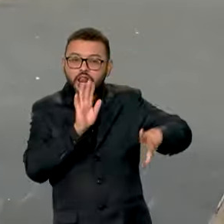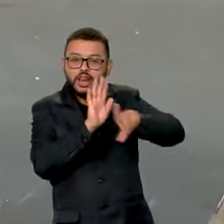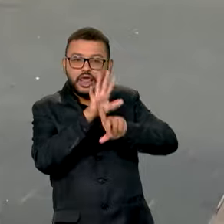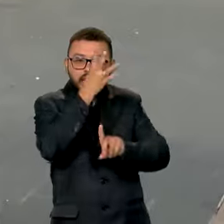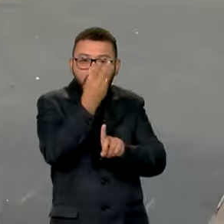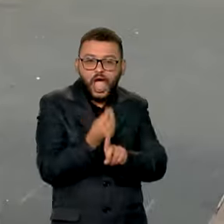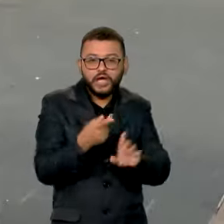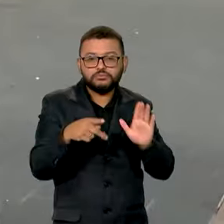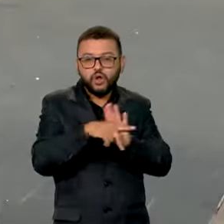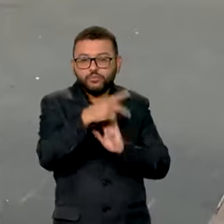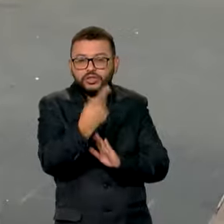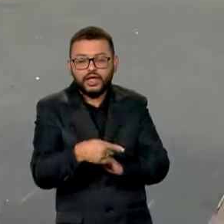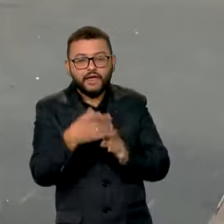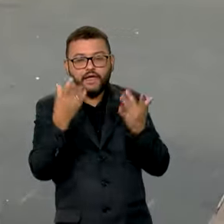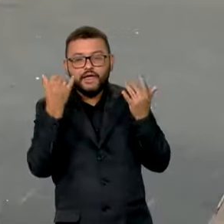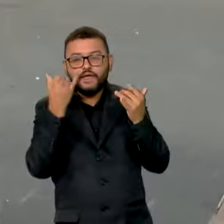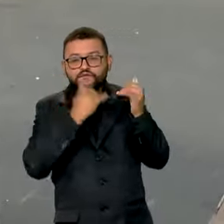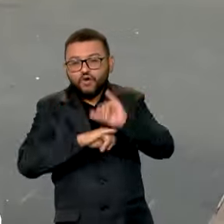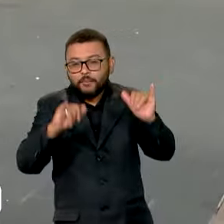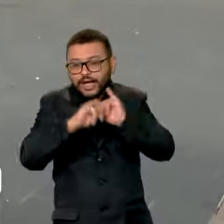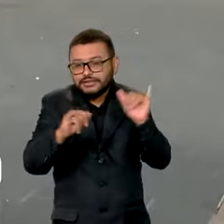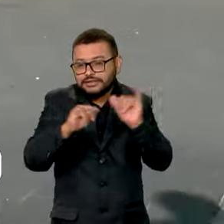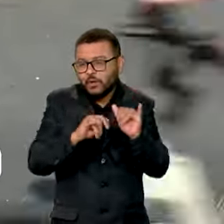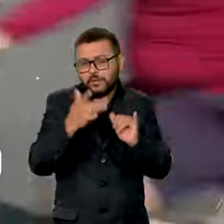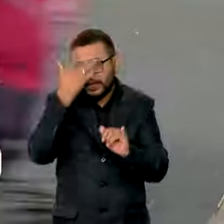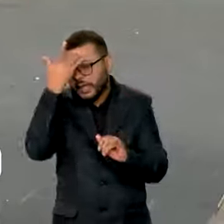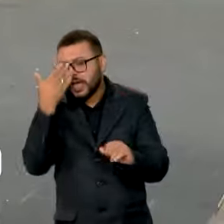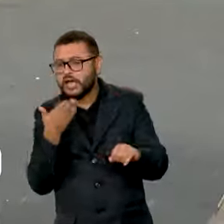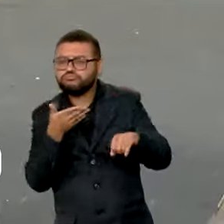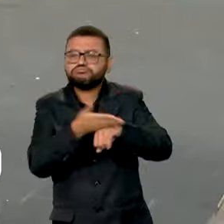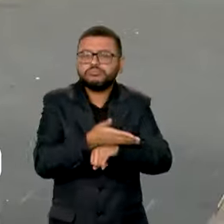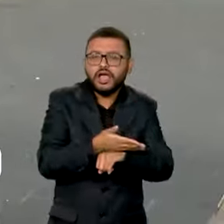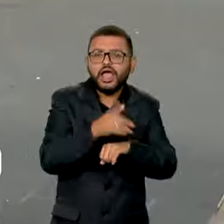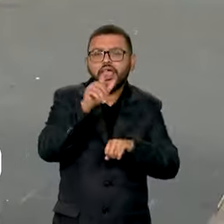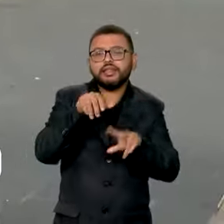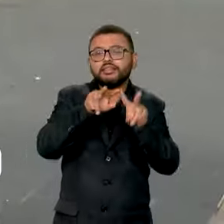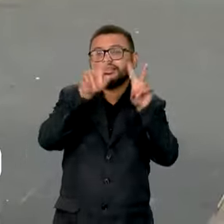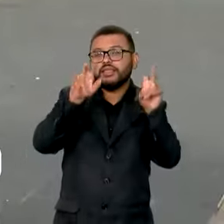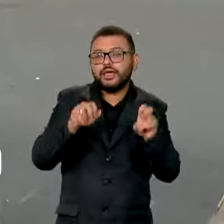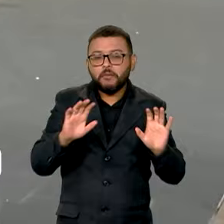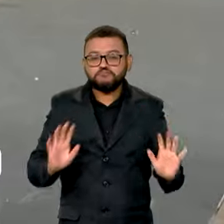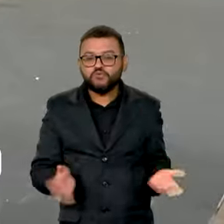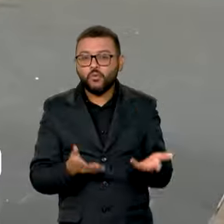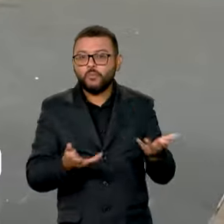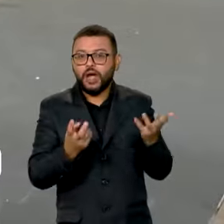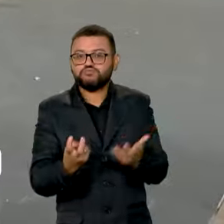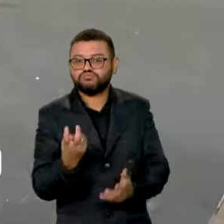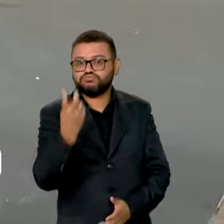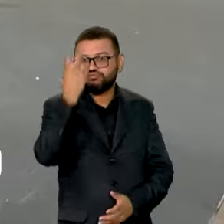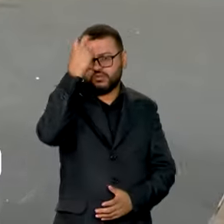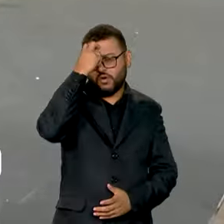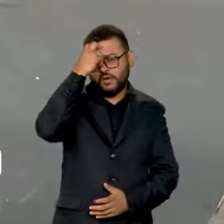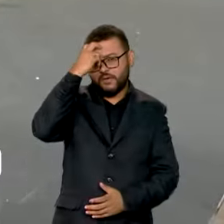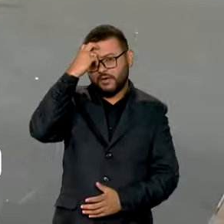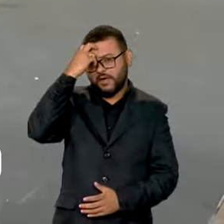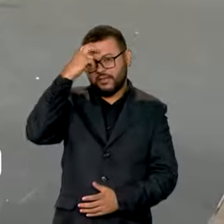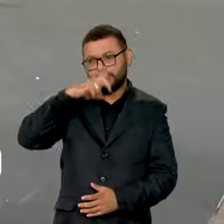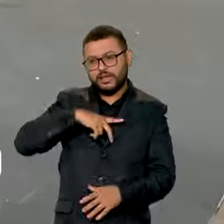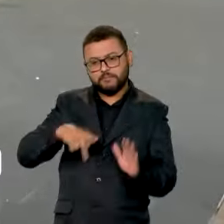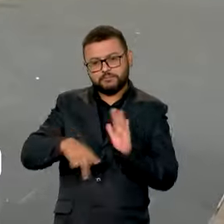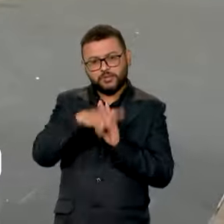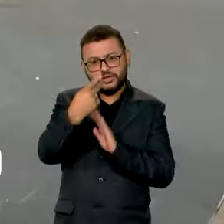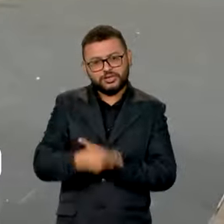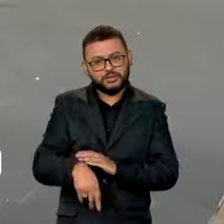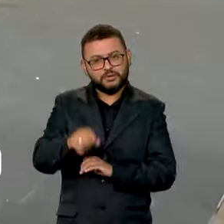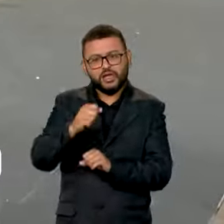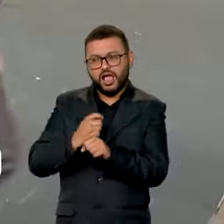necessárias, quem pode participar, tudo sobre esse que é um dos programas de fomento à cultura, um dos mais longevos que o Brasil já